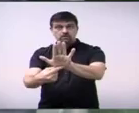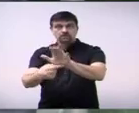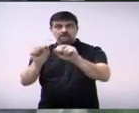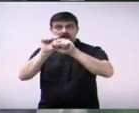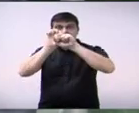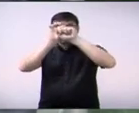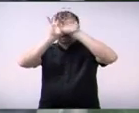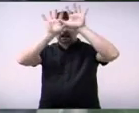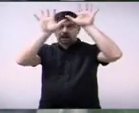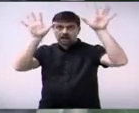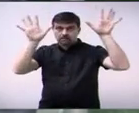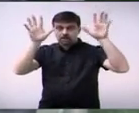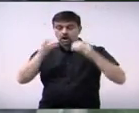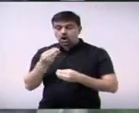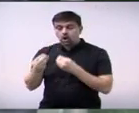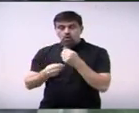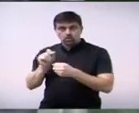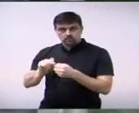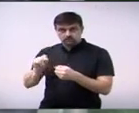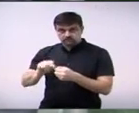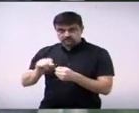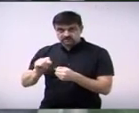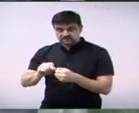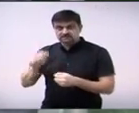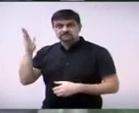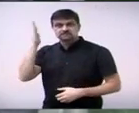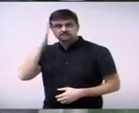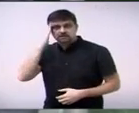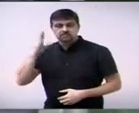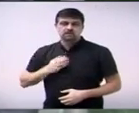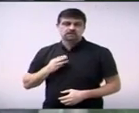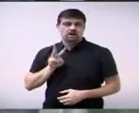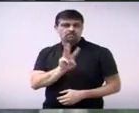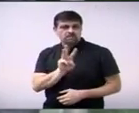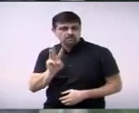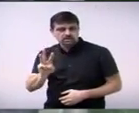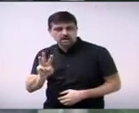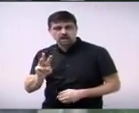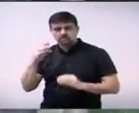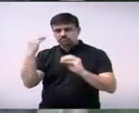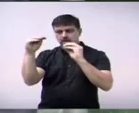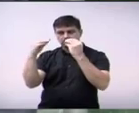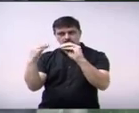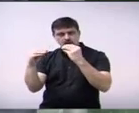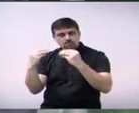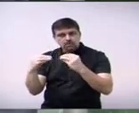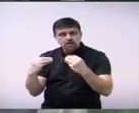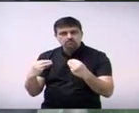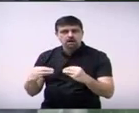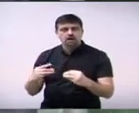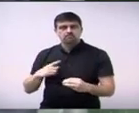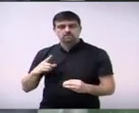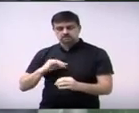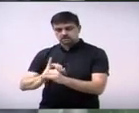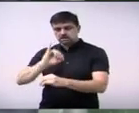os seus mecanismos através de portais informativos